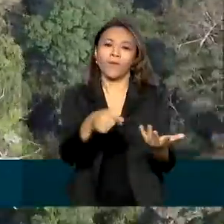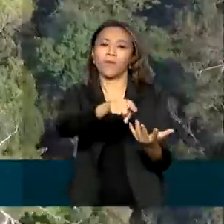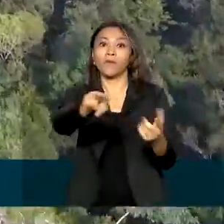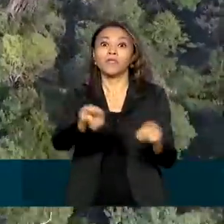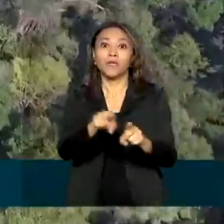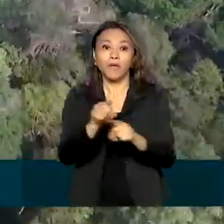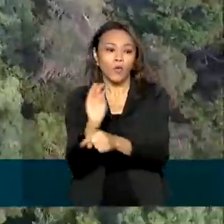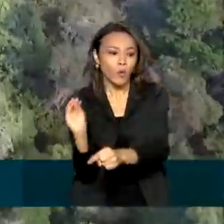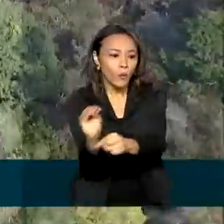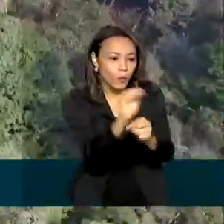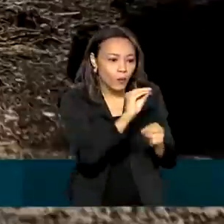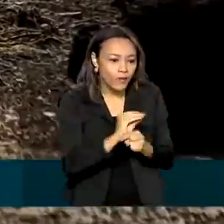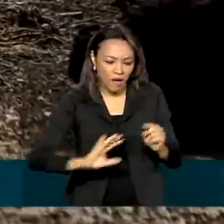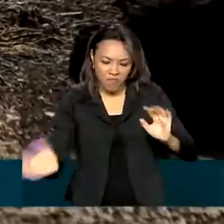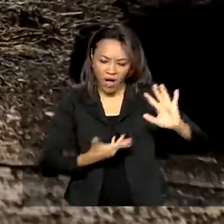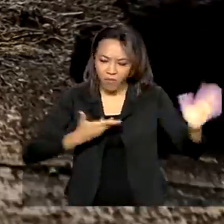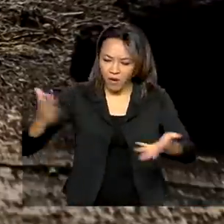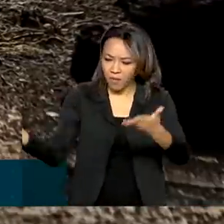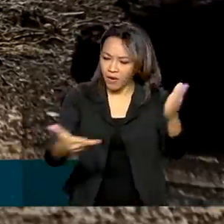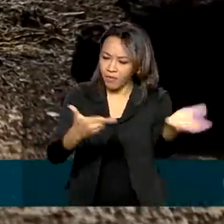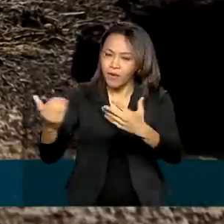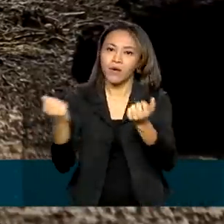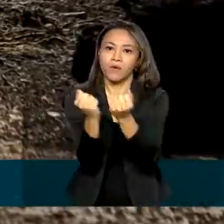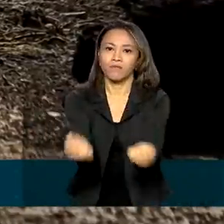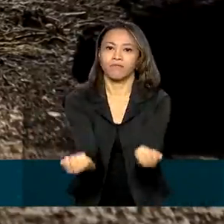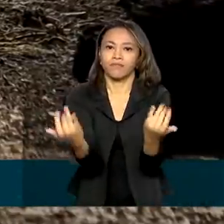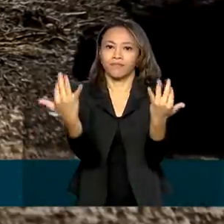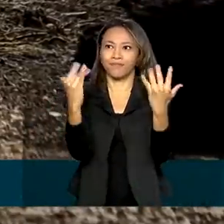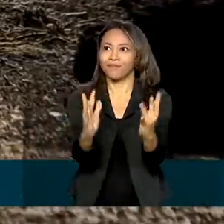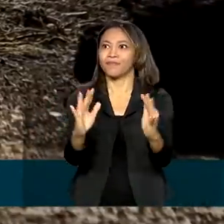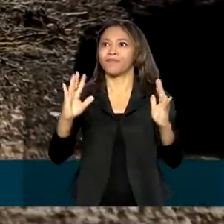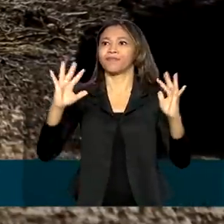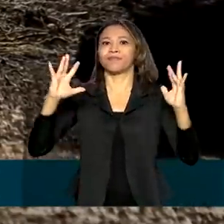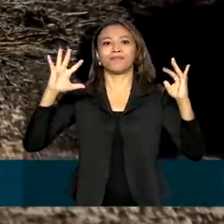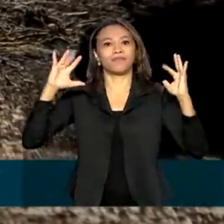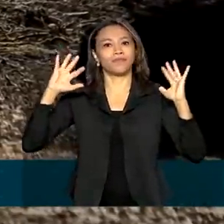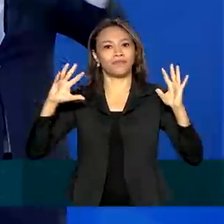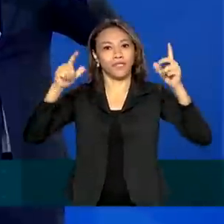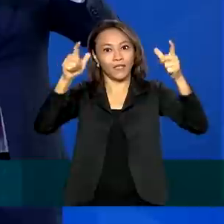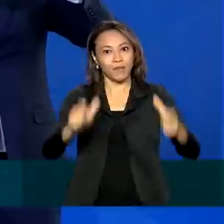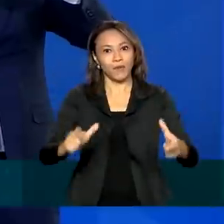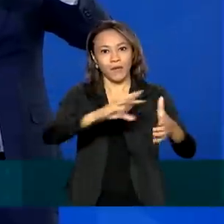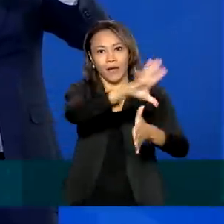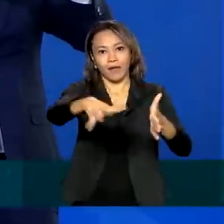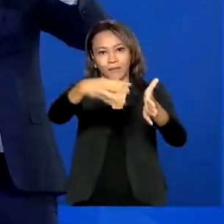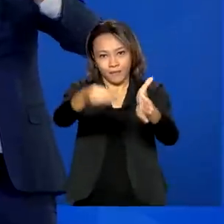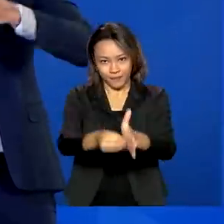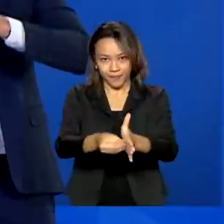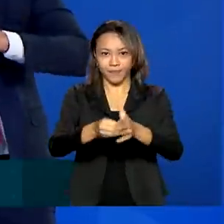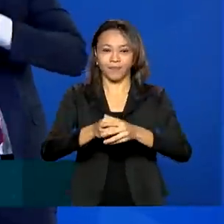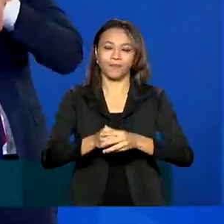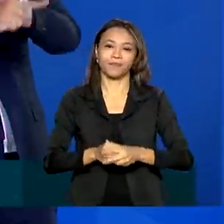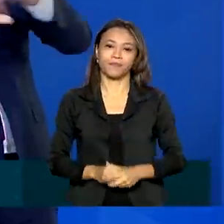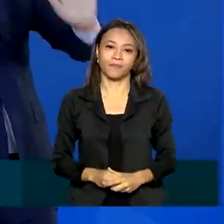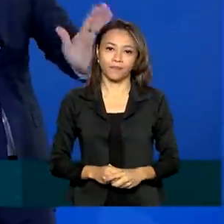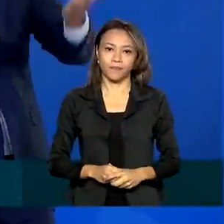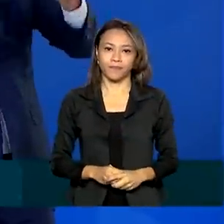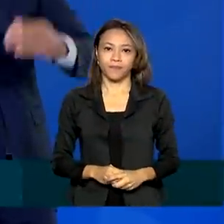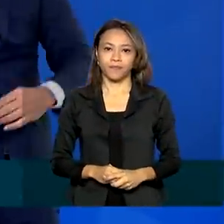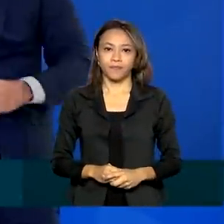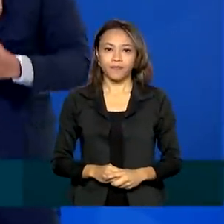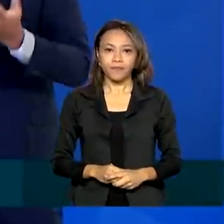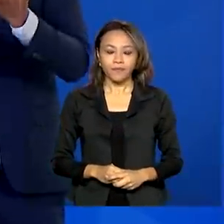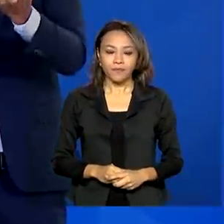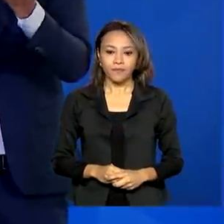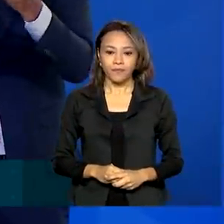recuperação de áreas degradadas em unidades de conservação da Amazônia Legal. Nós desenhamos um modelo no qual